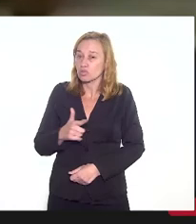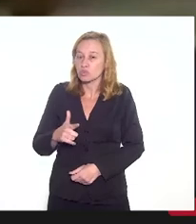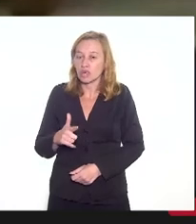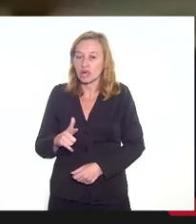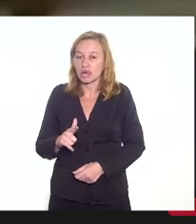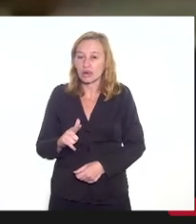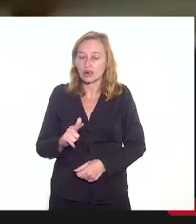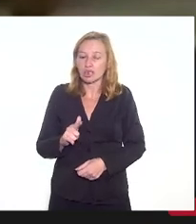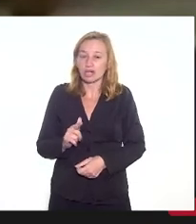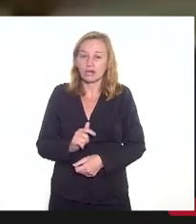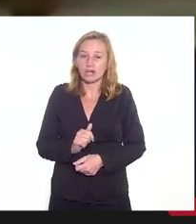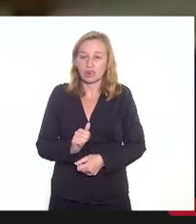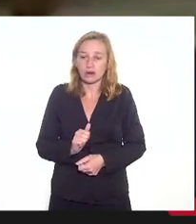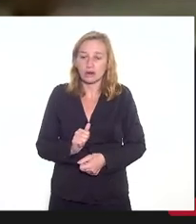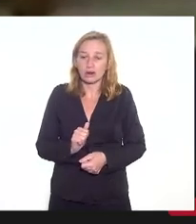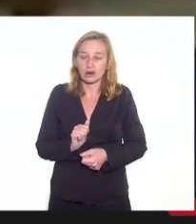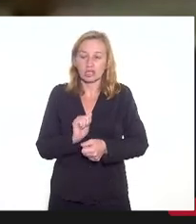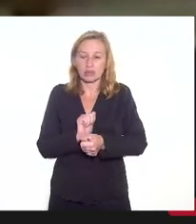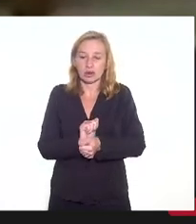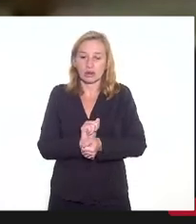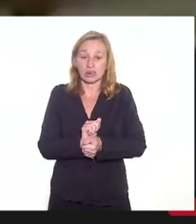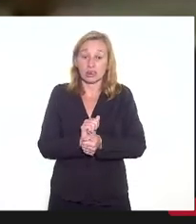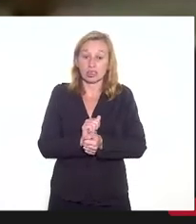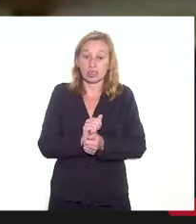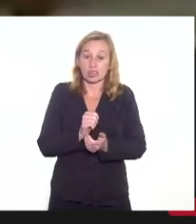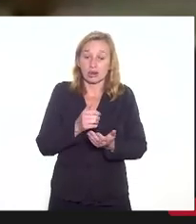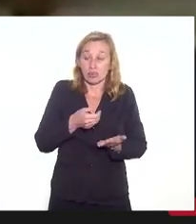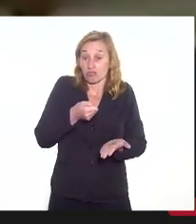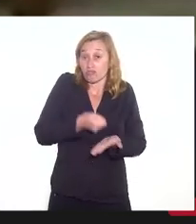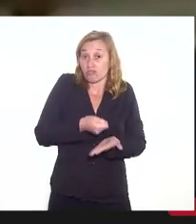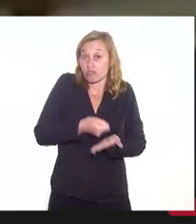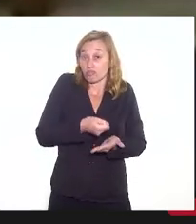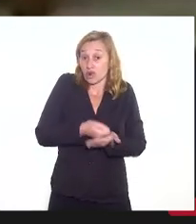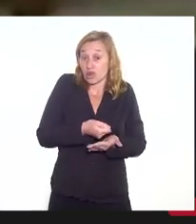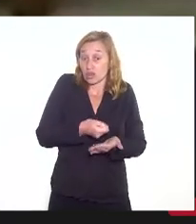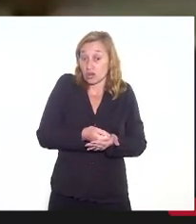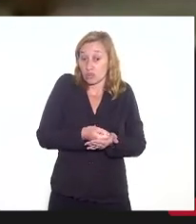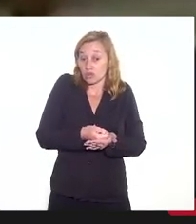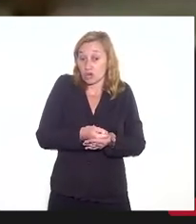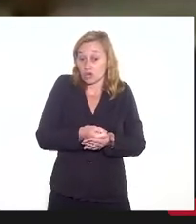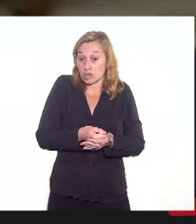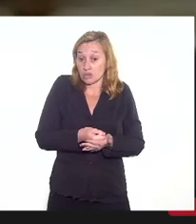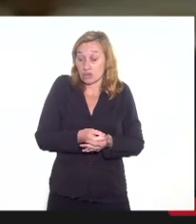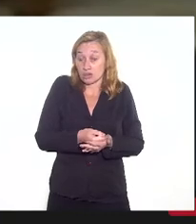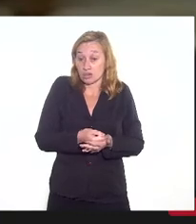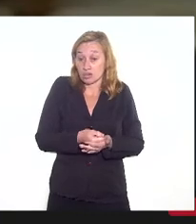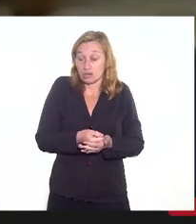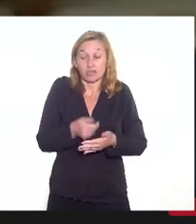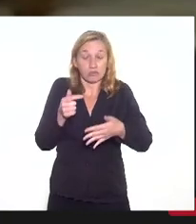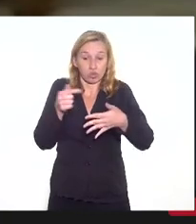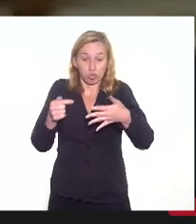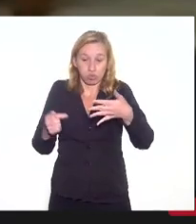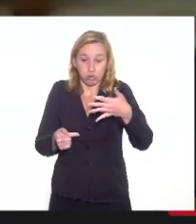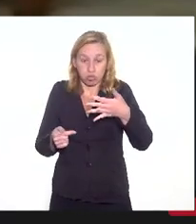nas medidas obrigatórias. Elas, de alguma forma, estão...